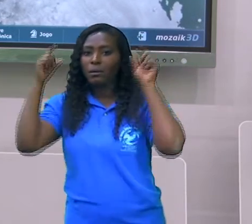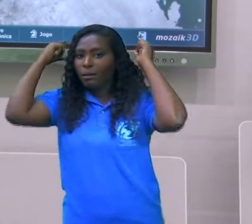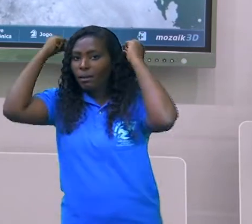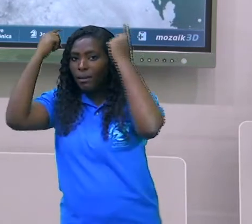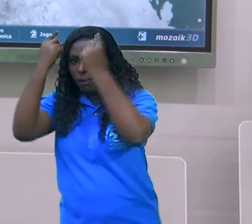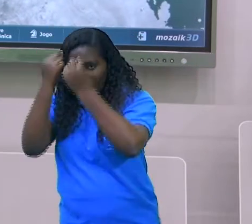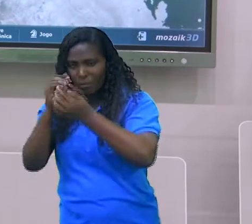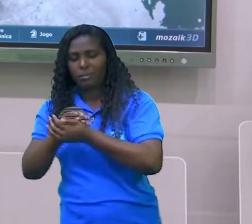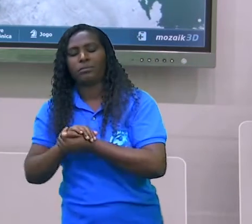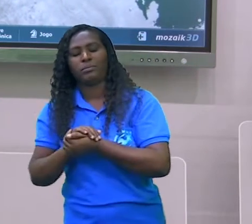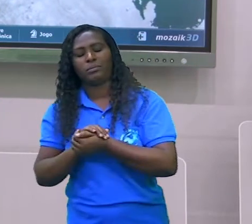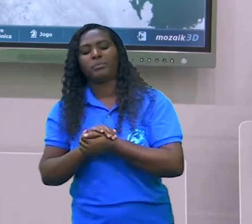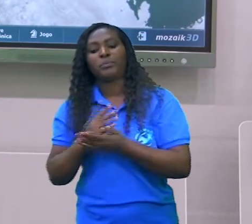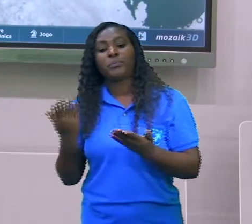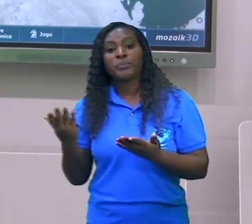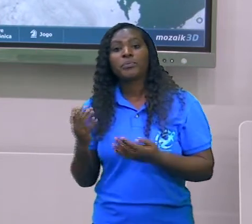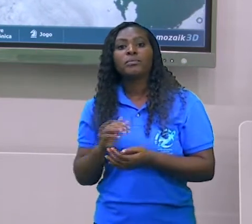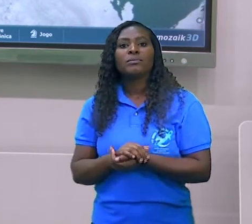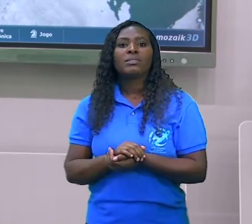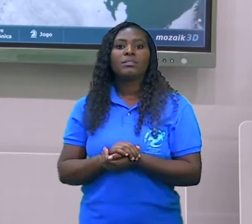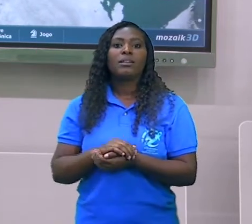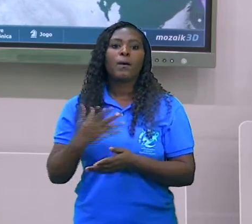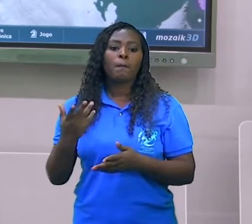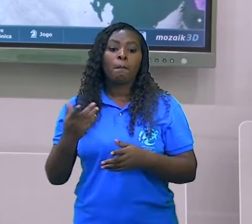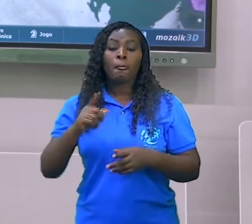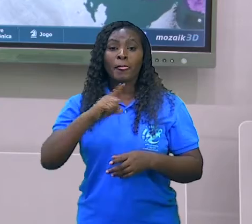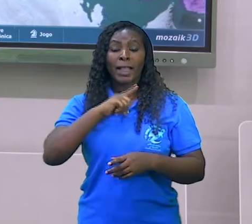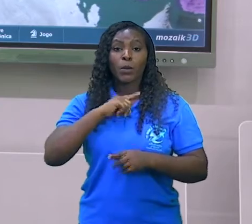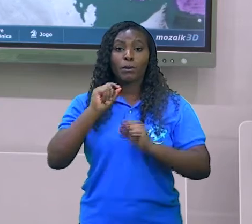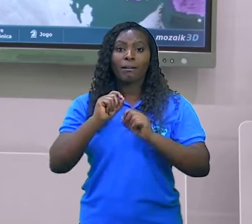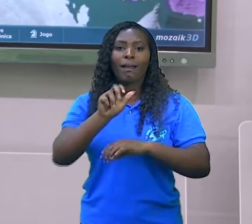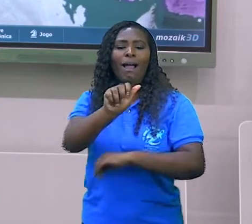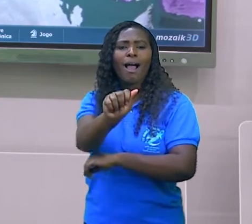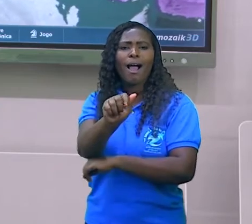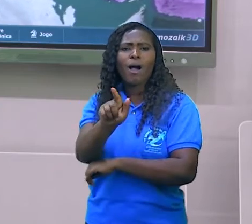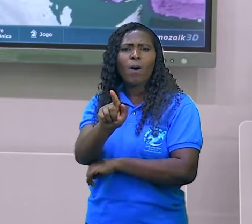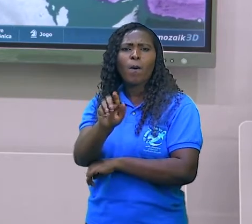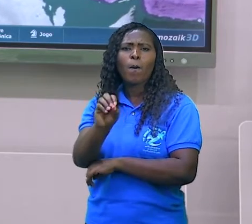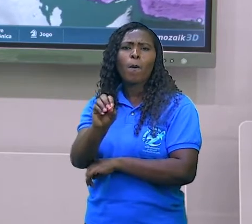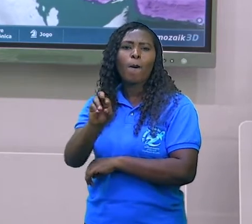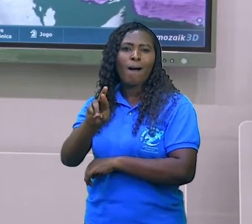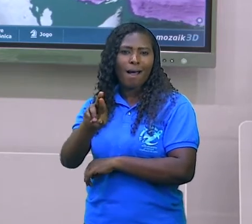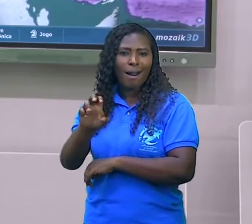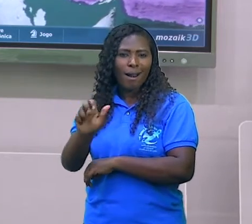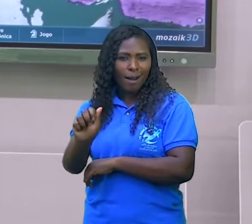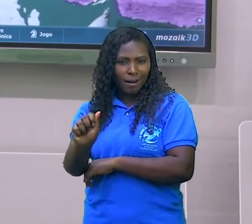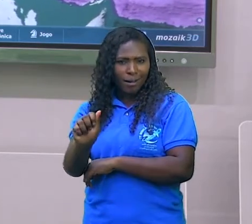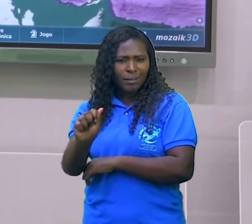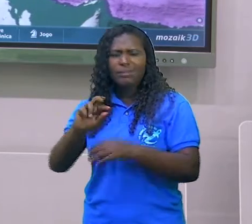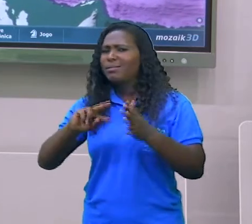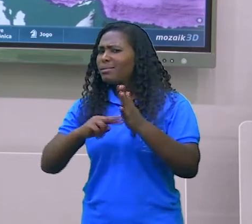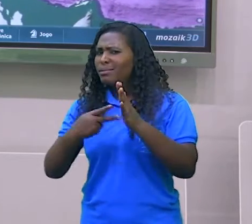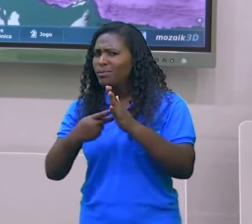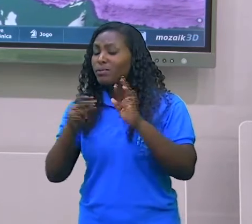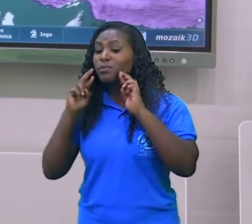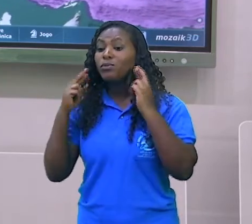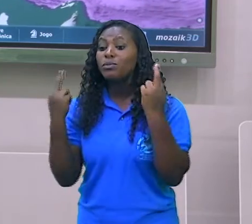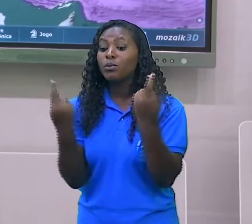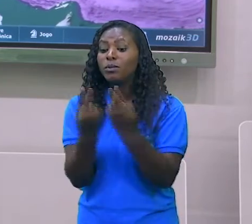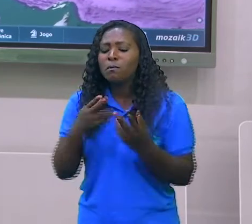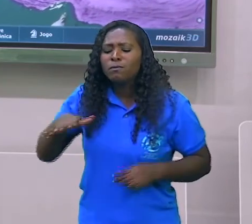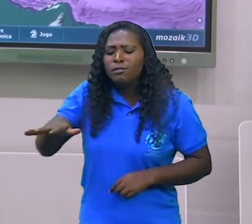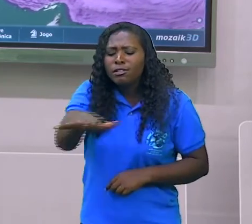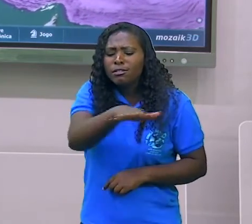grego que significa reunião de qualquer natureza, geralmente empregado por Homero como uma reunião geral de pessoas,